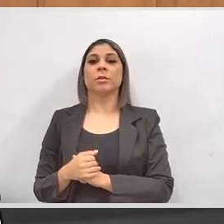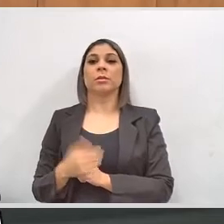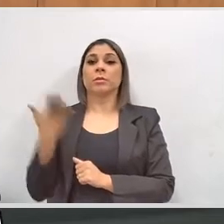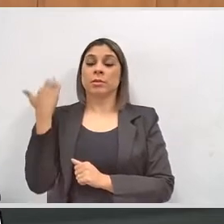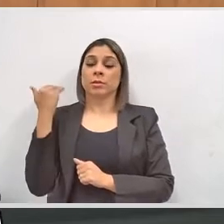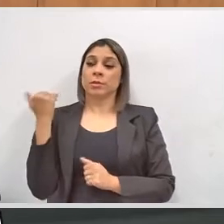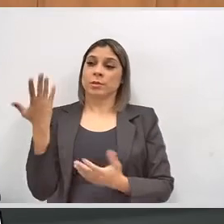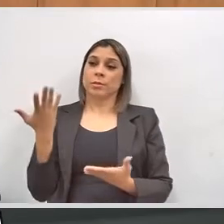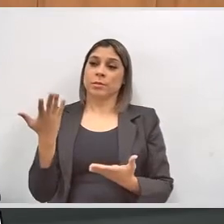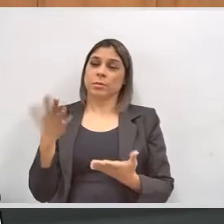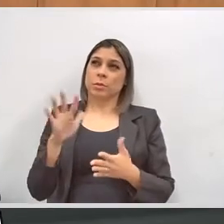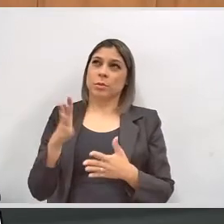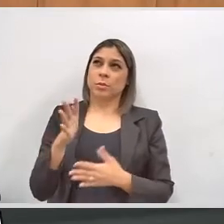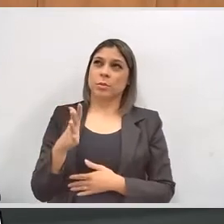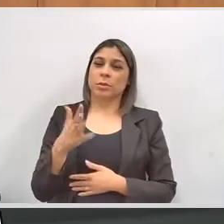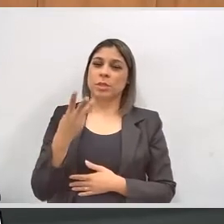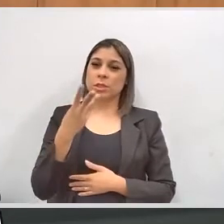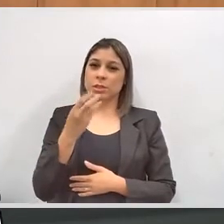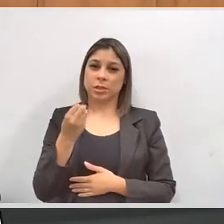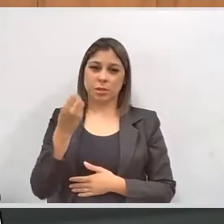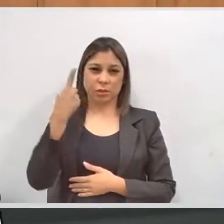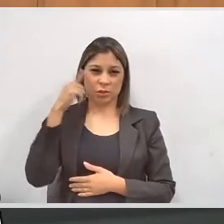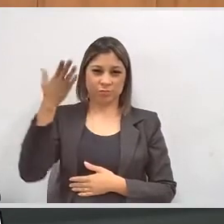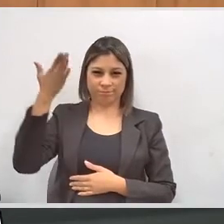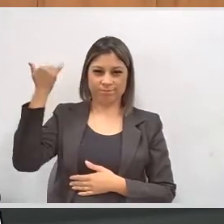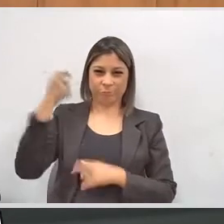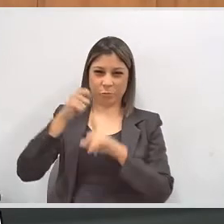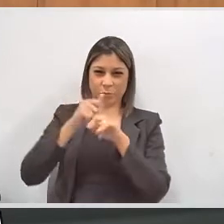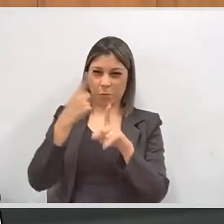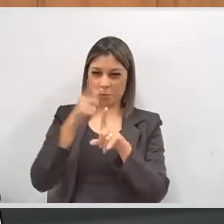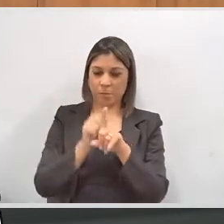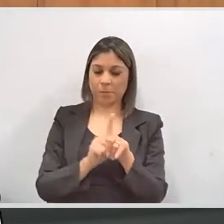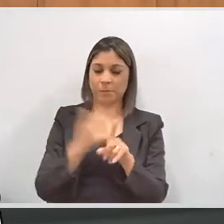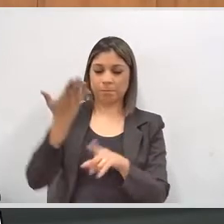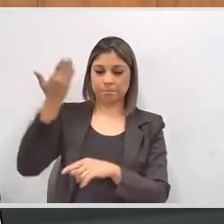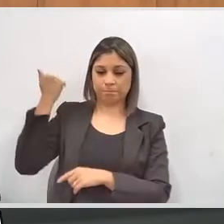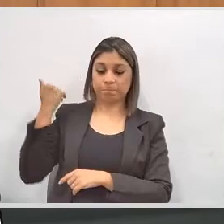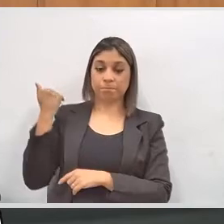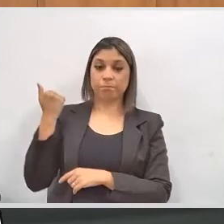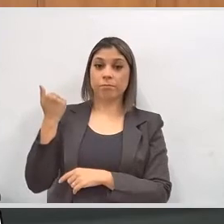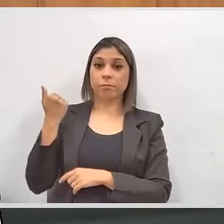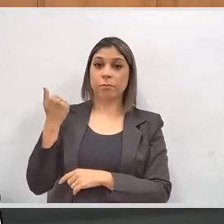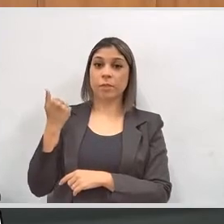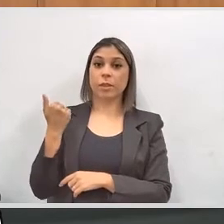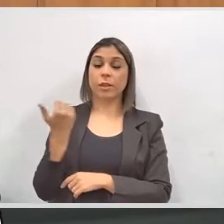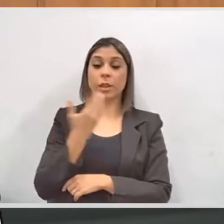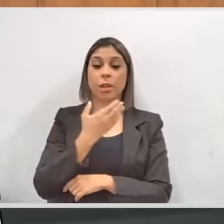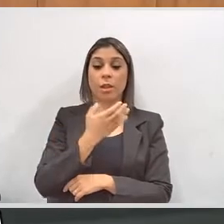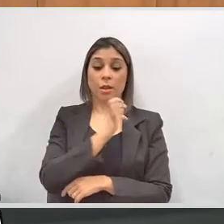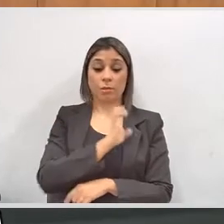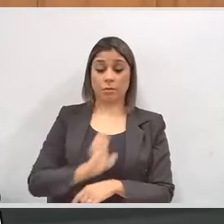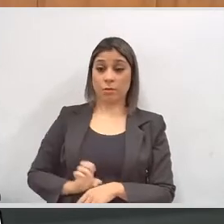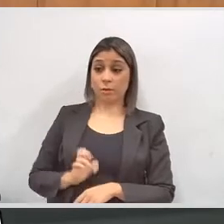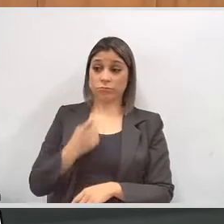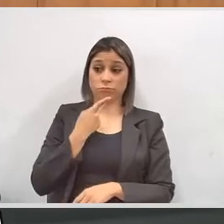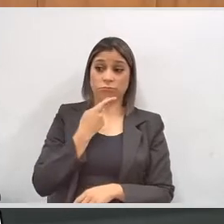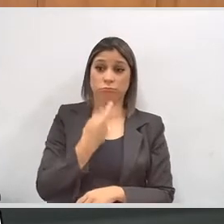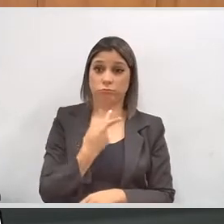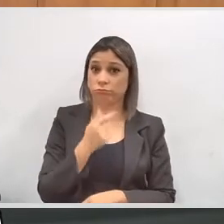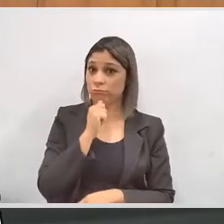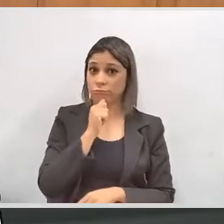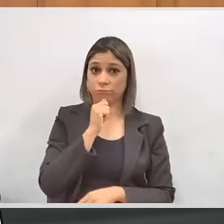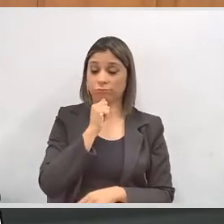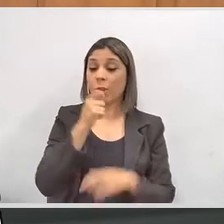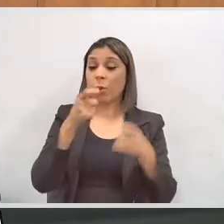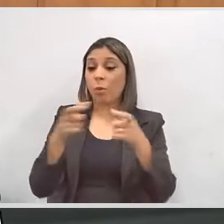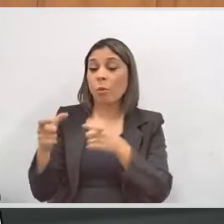naquela oportunidade, mais ou menos uns 30 dias atrás, o Estado ainda não tinha se manifestado efetivamente